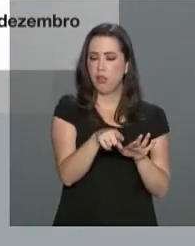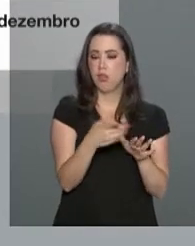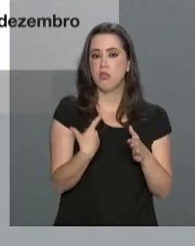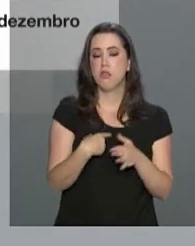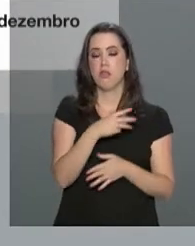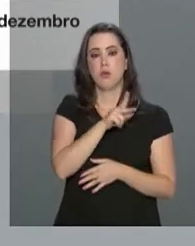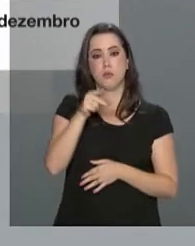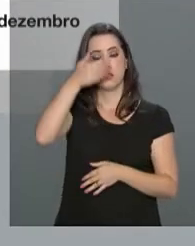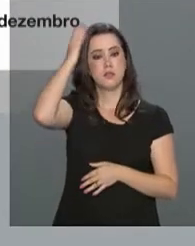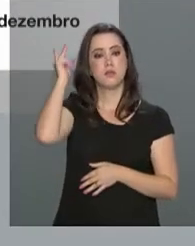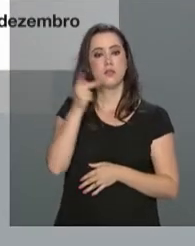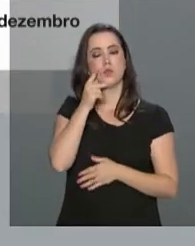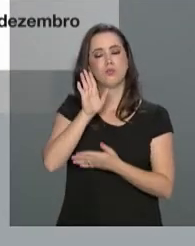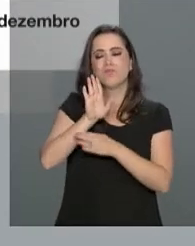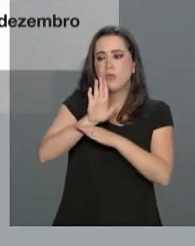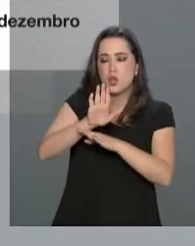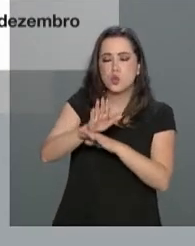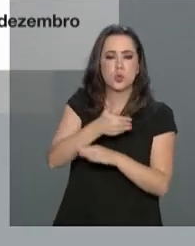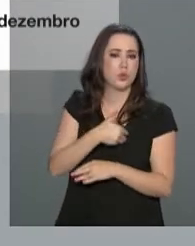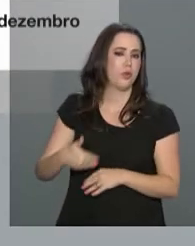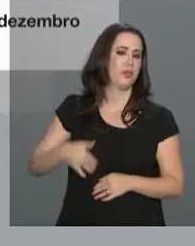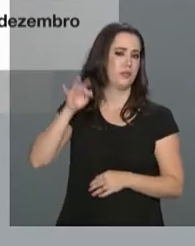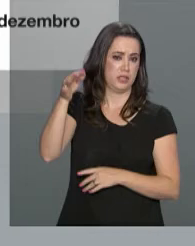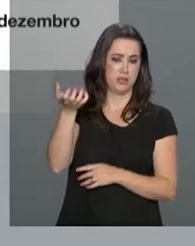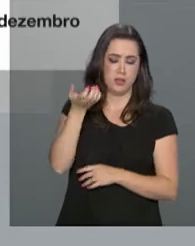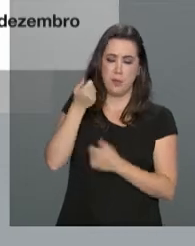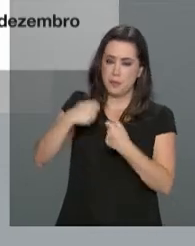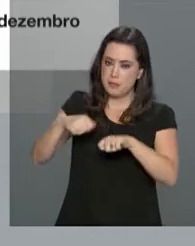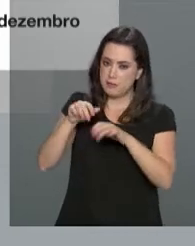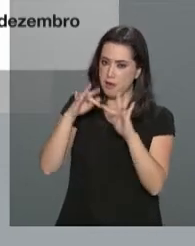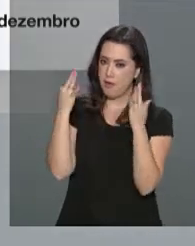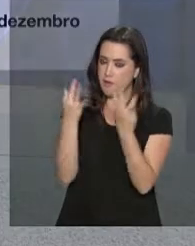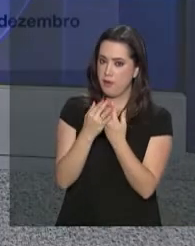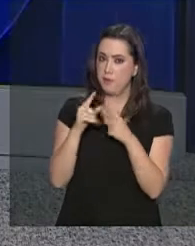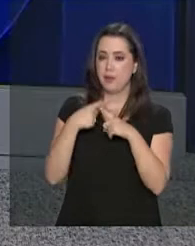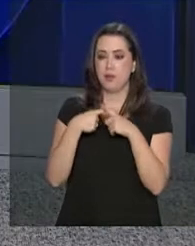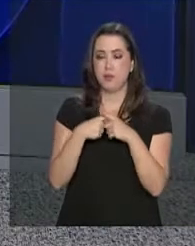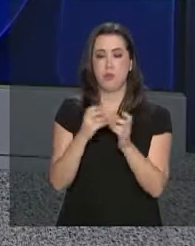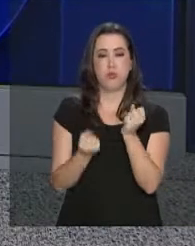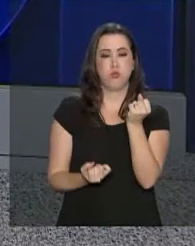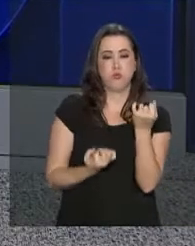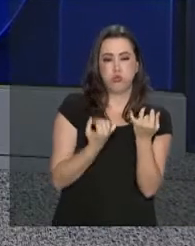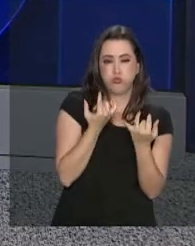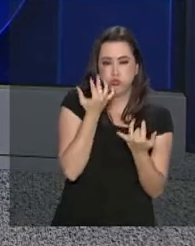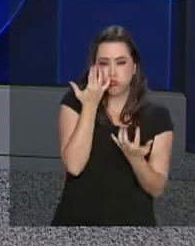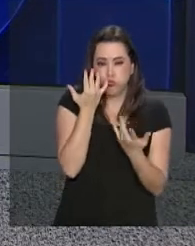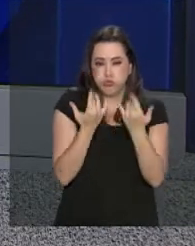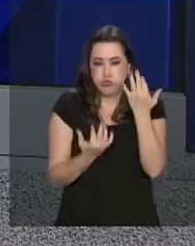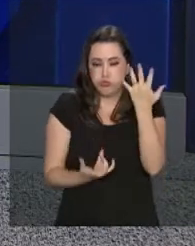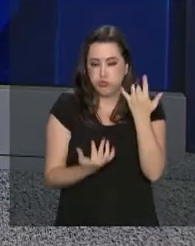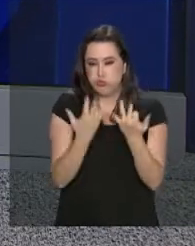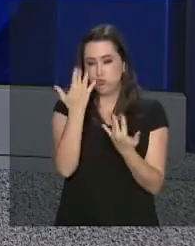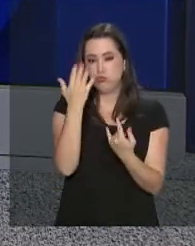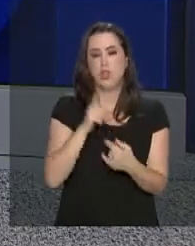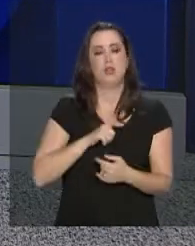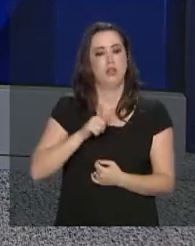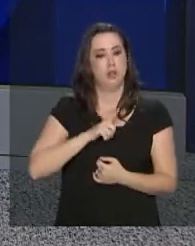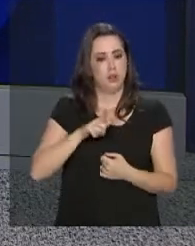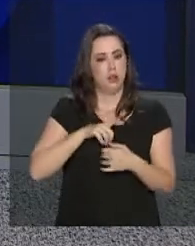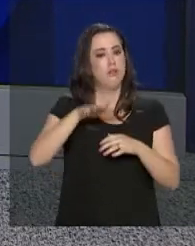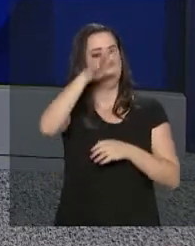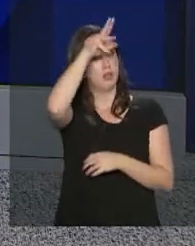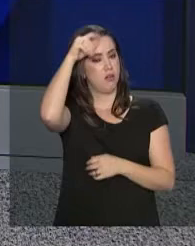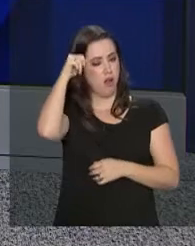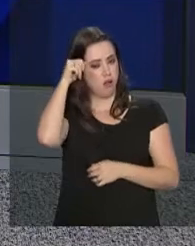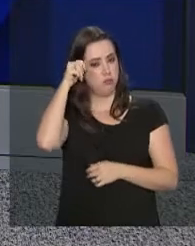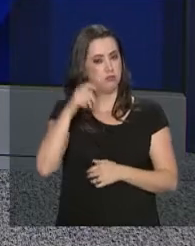Amazonas. Cerca de 500 famílias ficaram desabrigadas após o incêndio na noite de ontem, no bairro Educandos, zona sul de